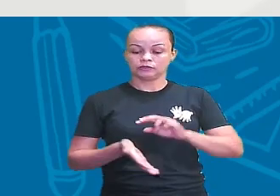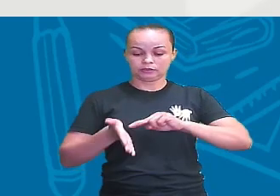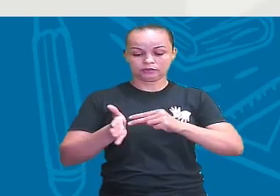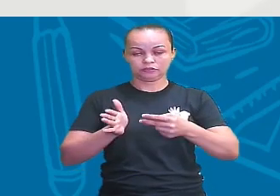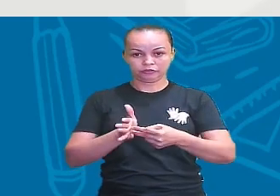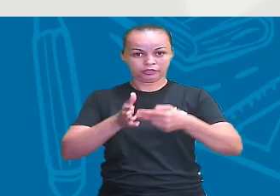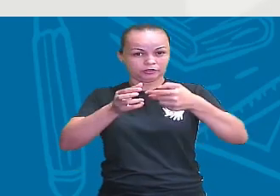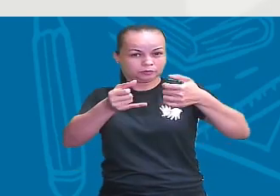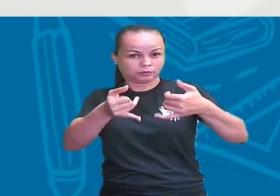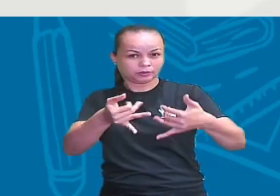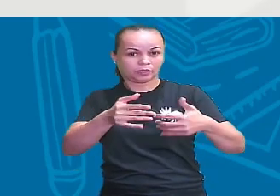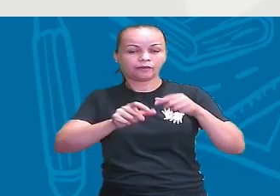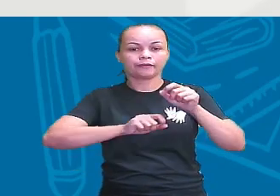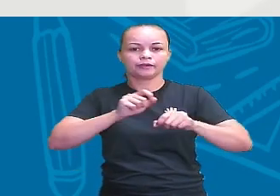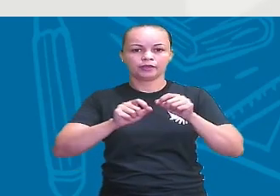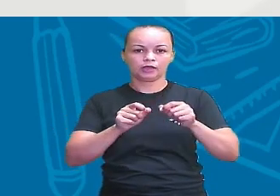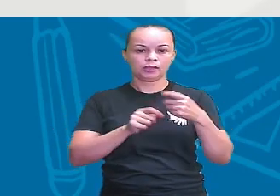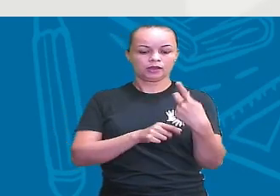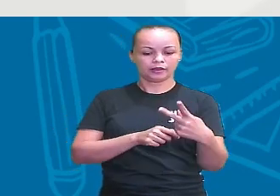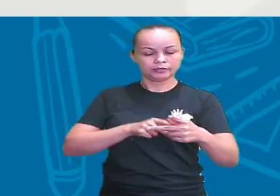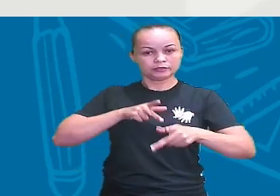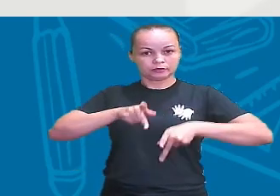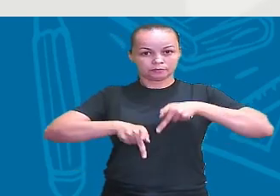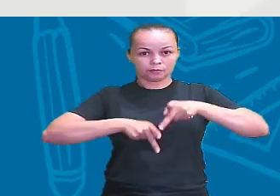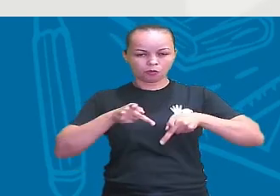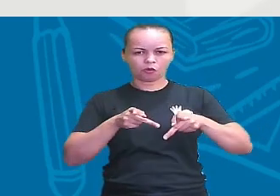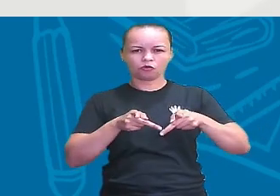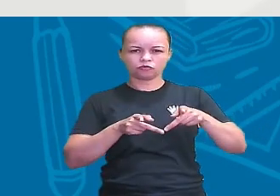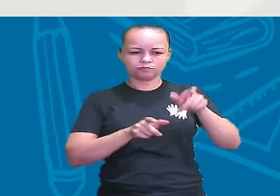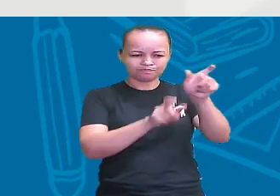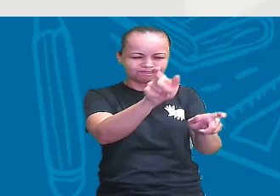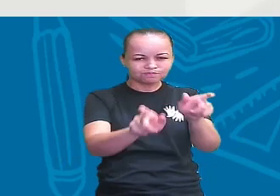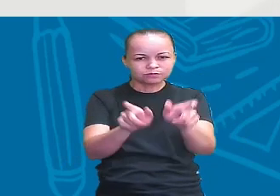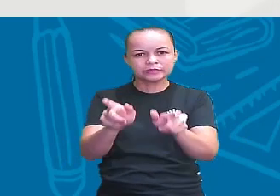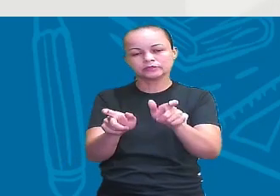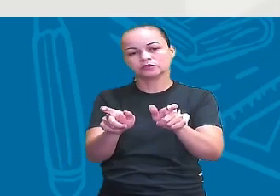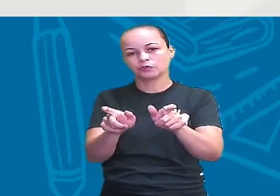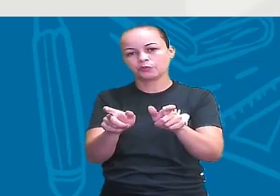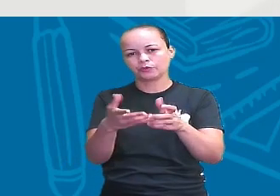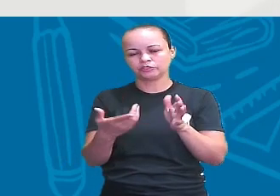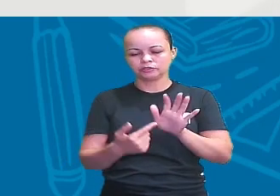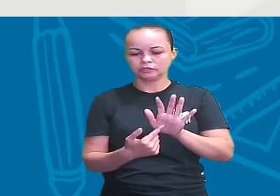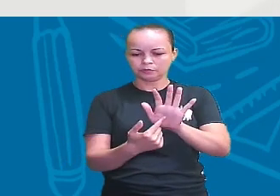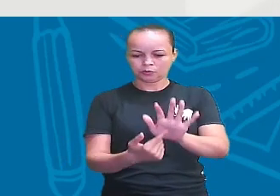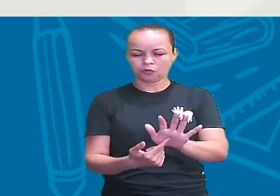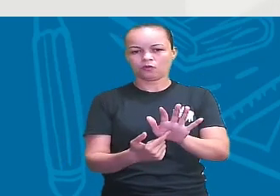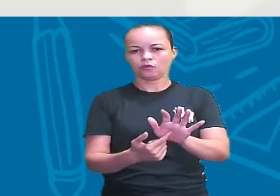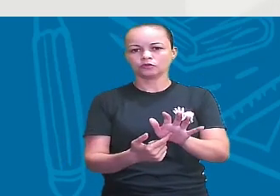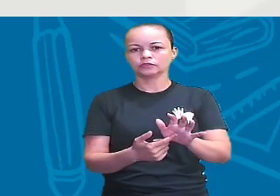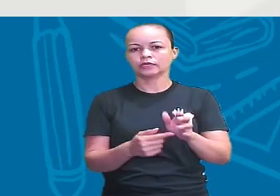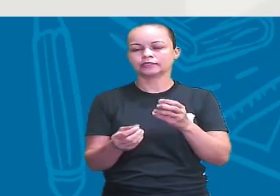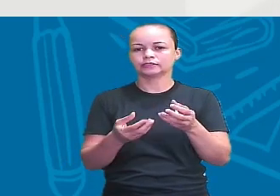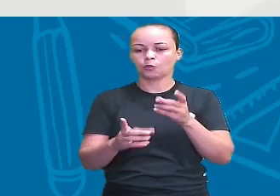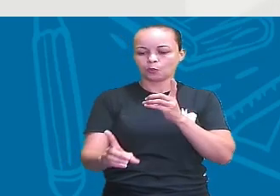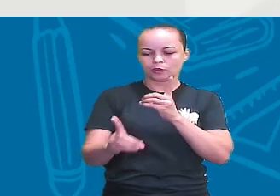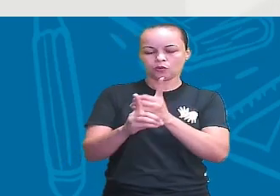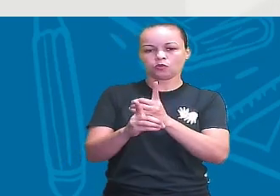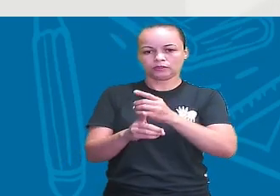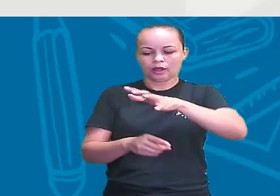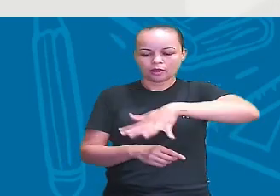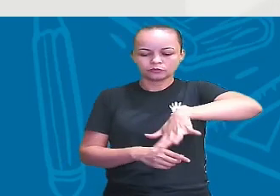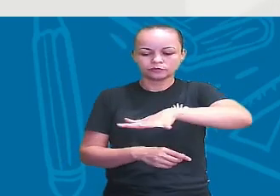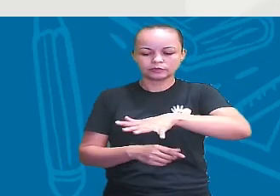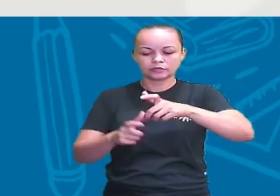que esses povos, né? Essas pessoas que estavam, que esses vestígios dessas pessoas que são encontrados nesse